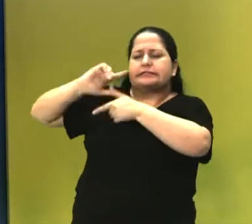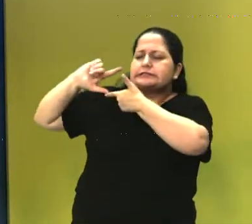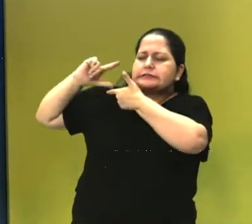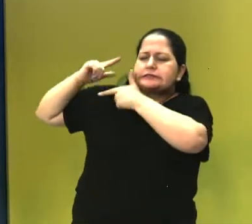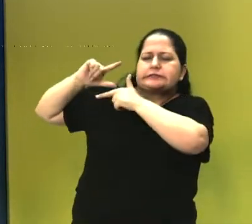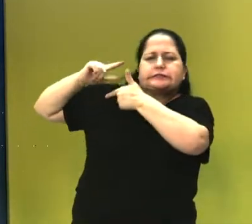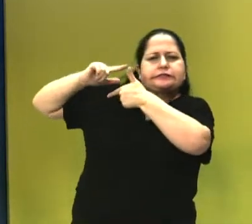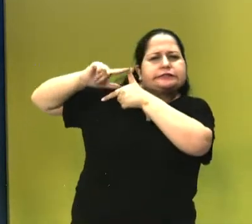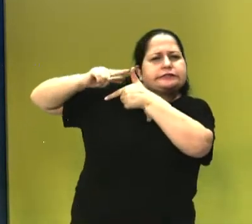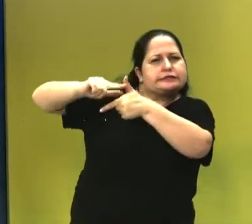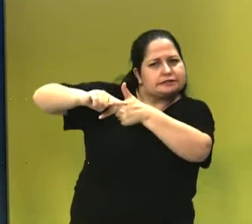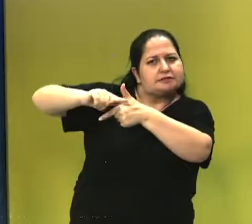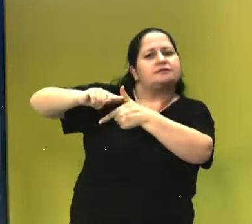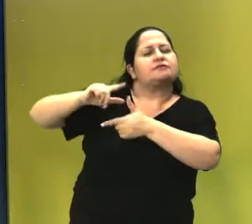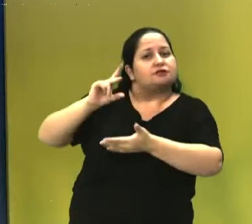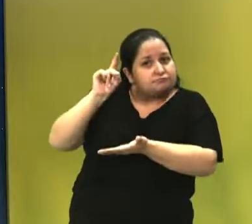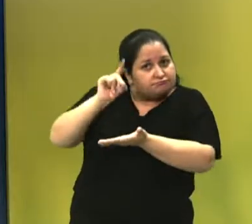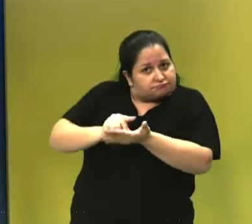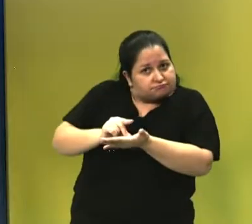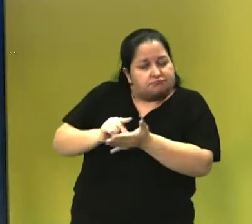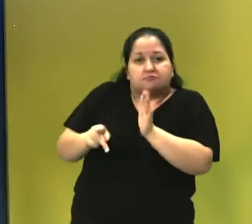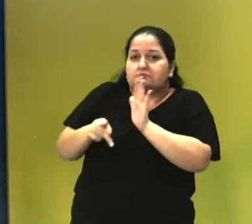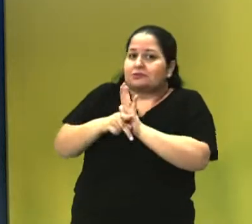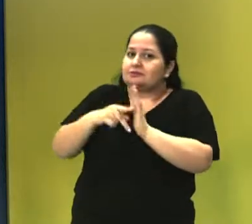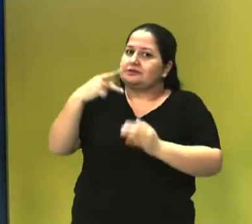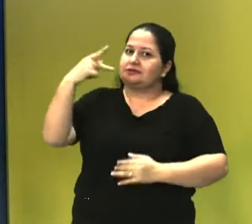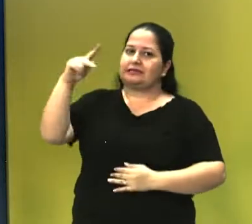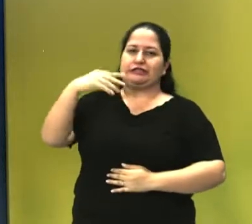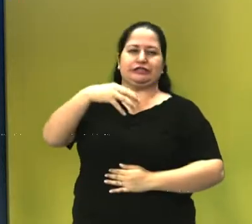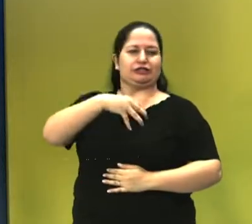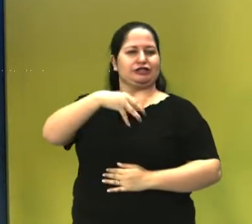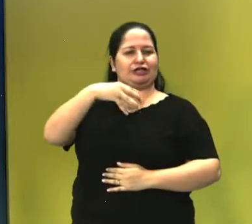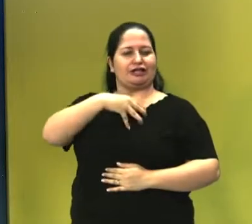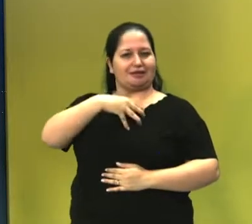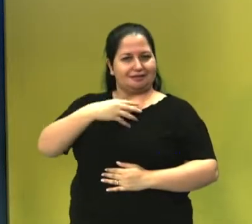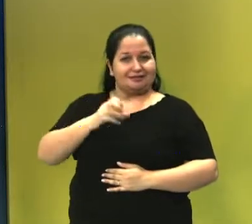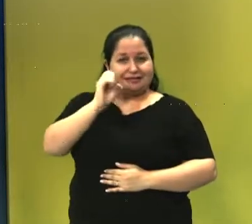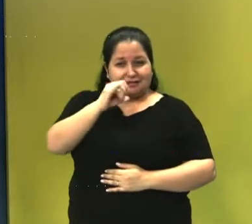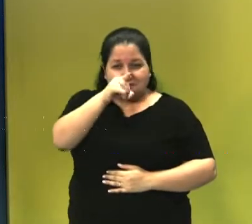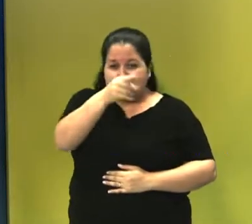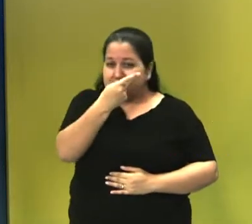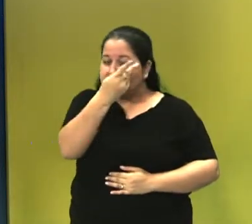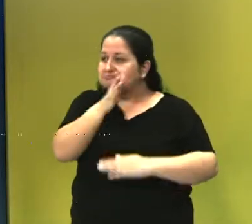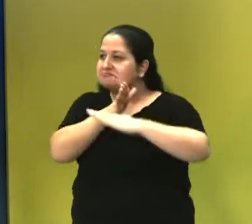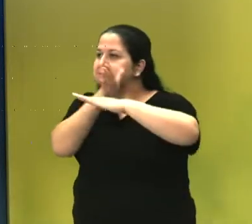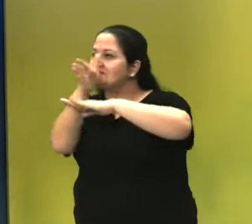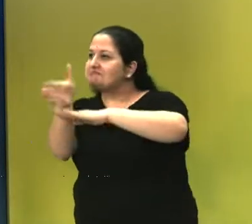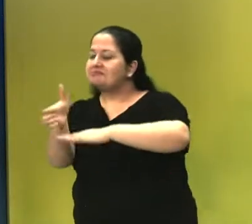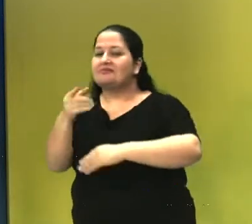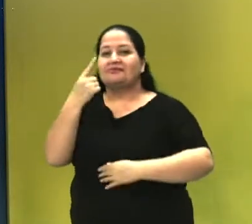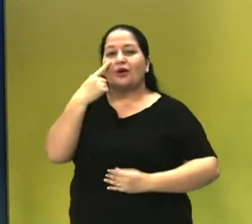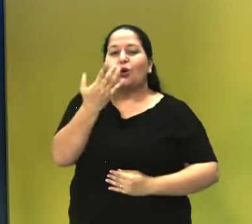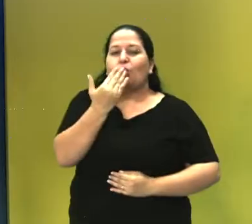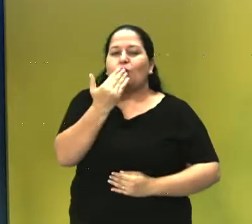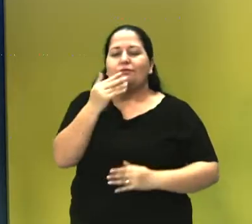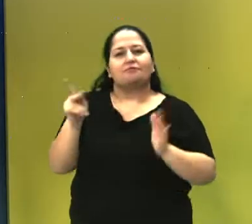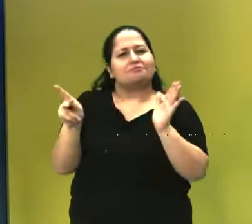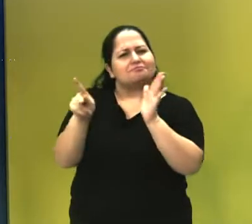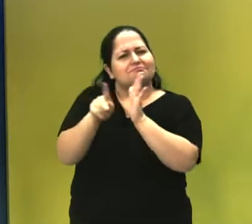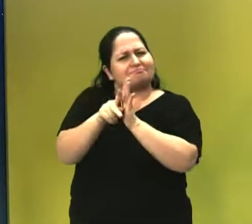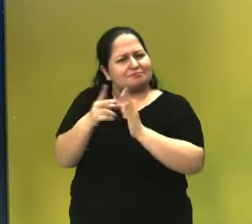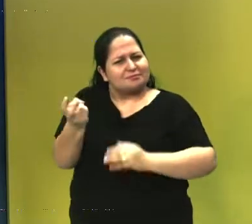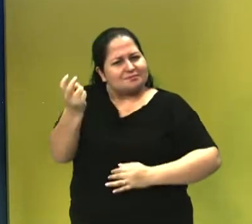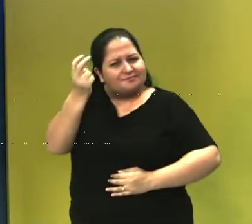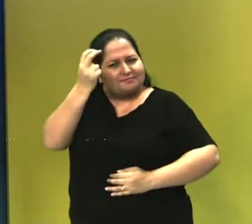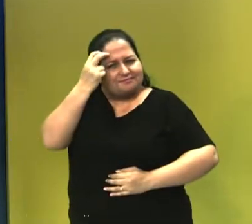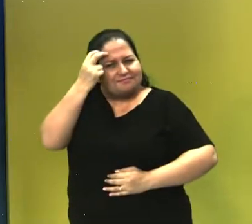Assim são muito bairistas até hoje. Até na forma de nos receber, nos alimentos, as iguarias da culinária,